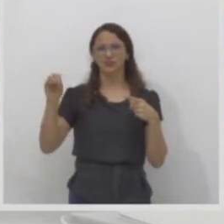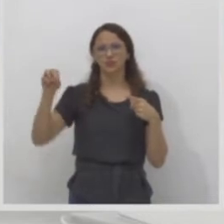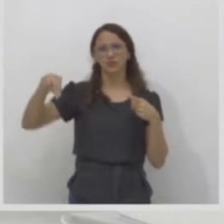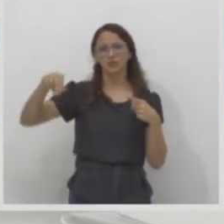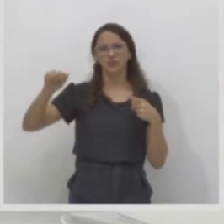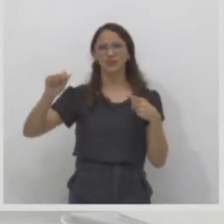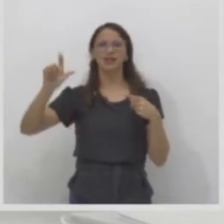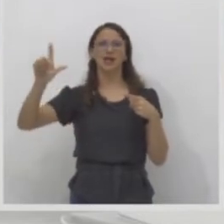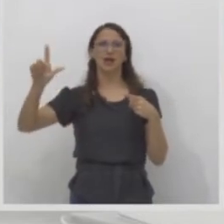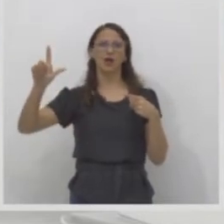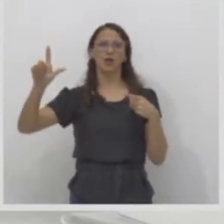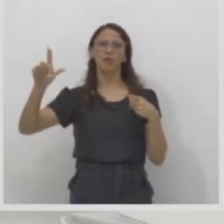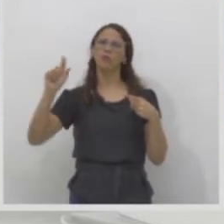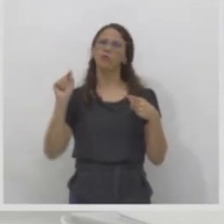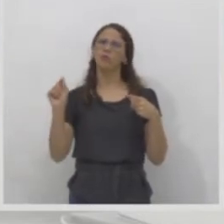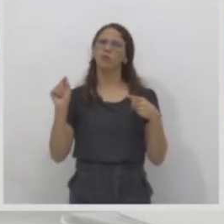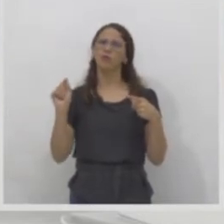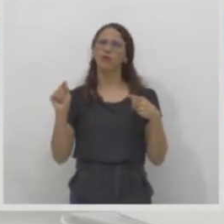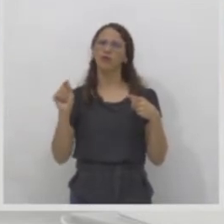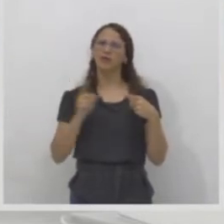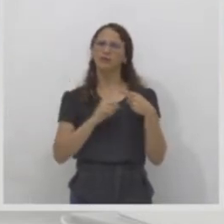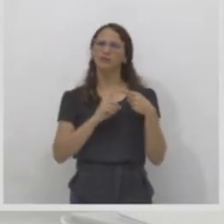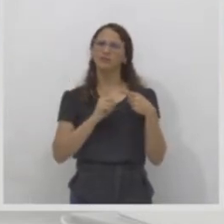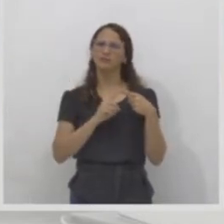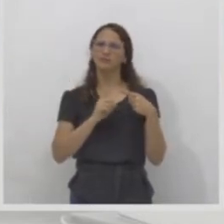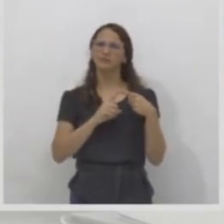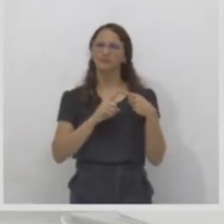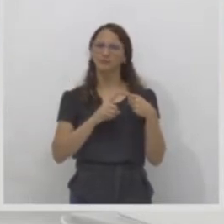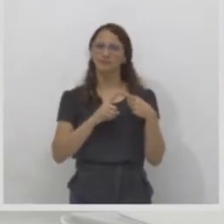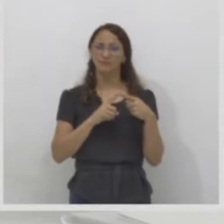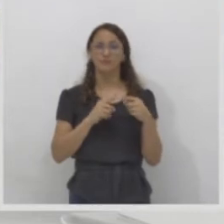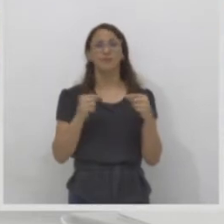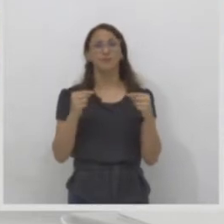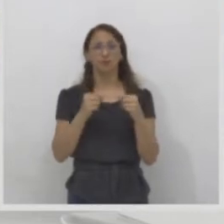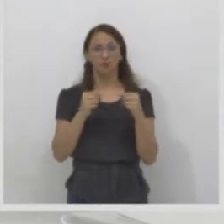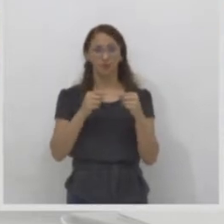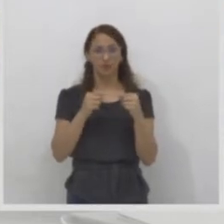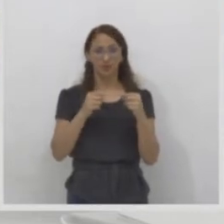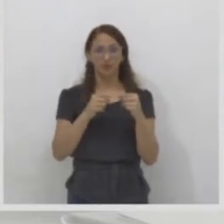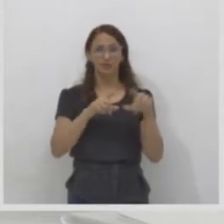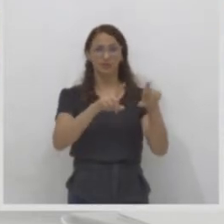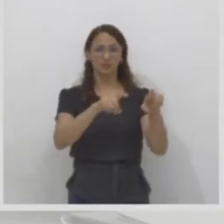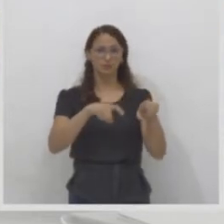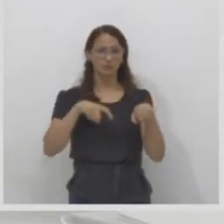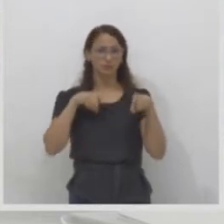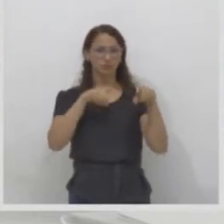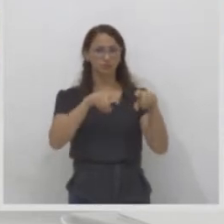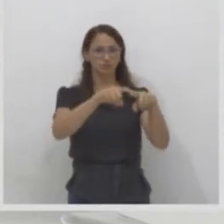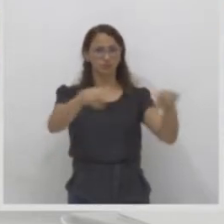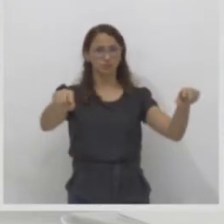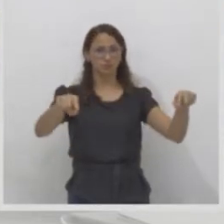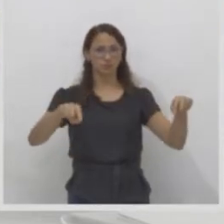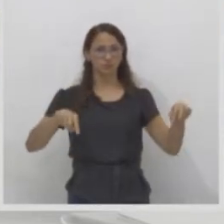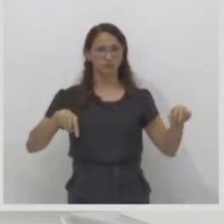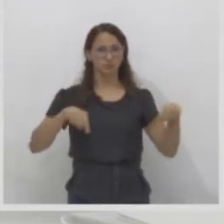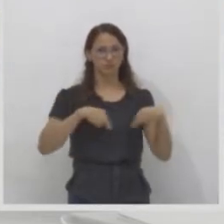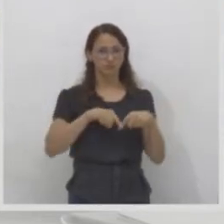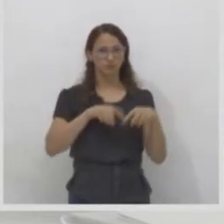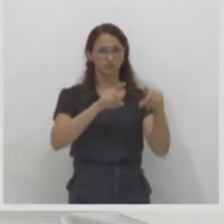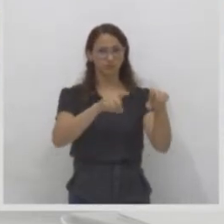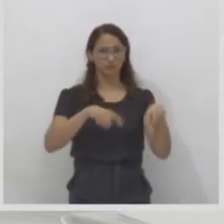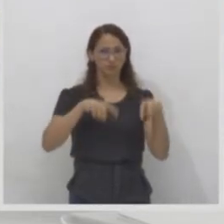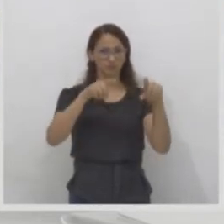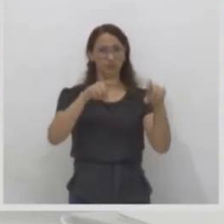ou transumância, ela é uma migração ligada ao espaço rural, ligada ao clima. Transumância é aquela